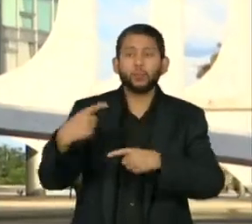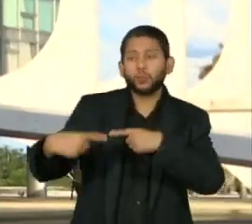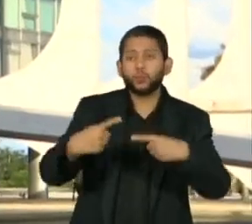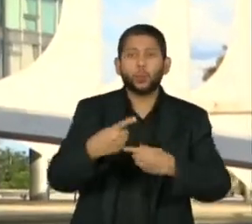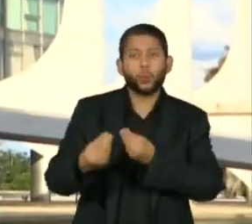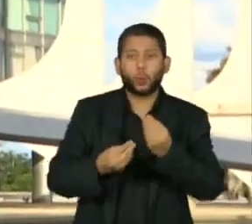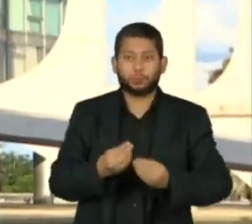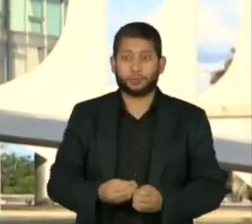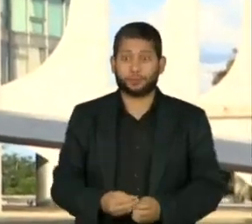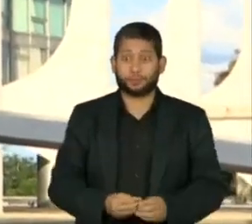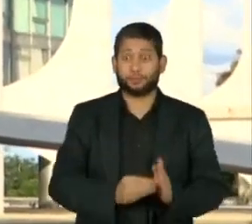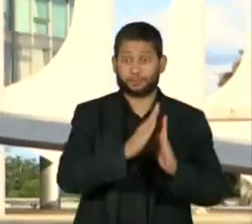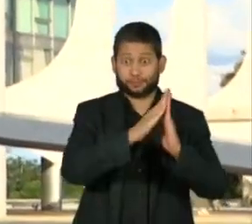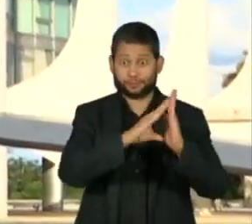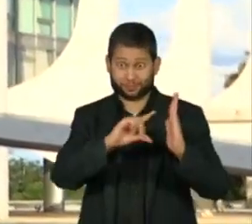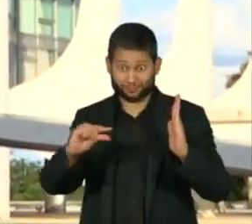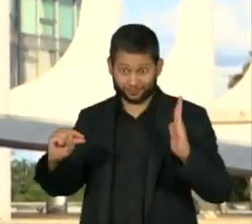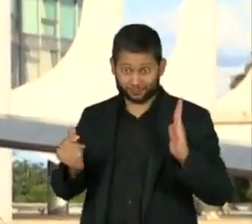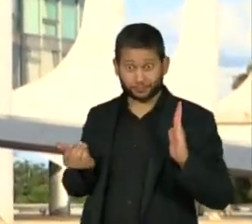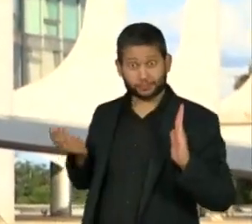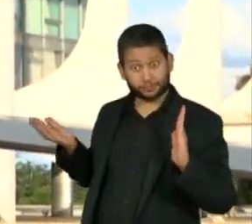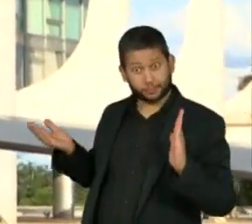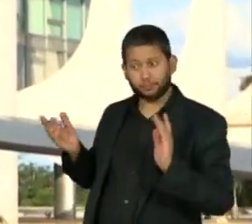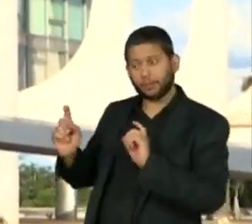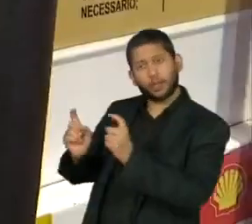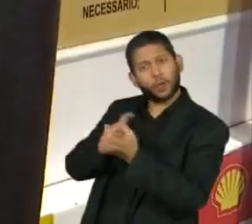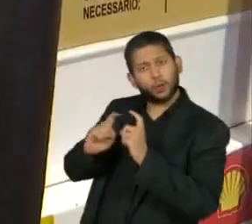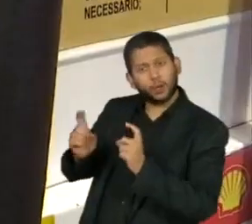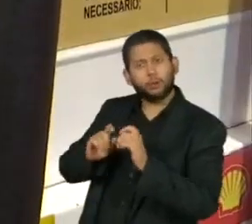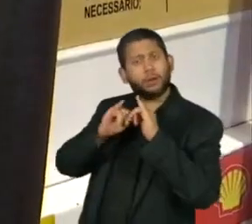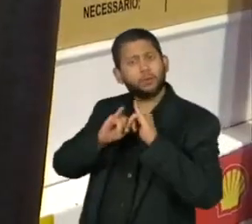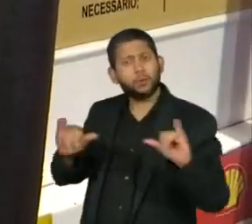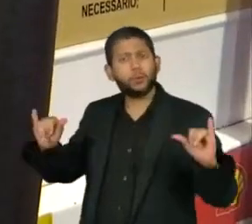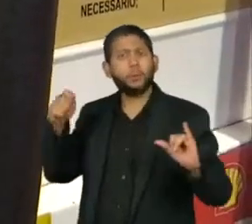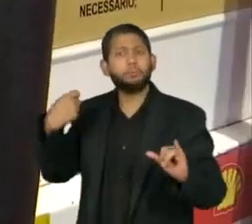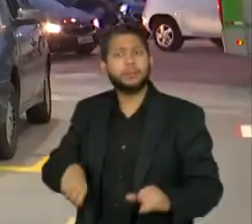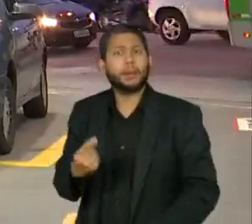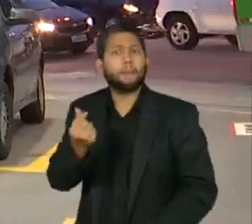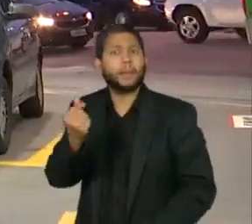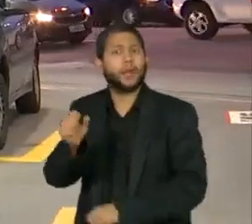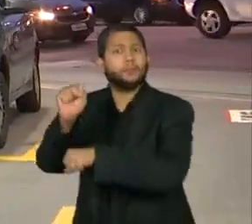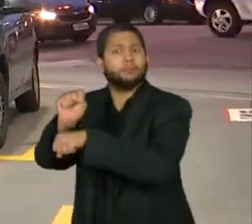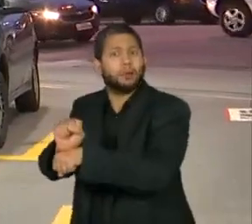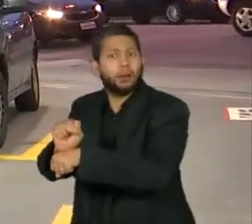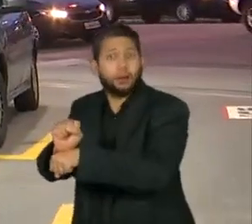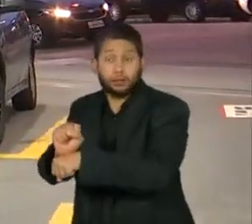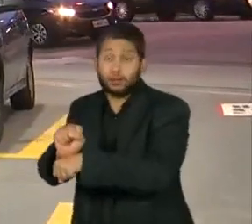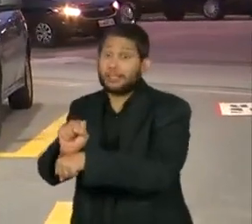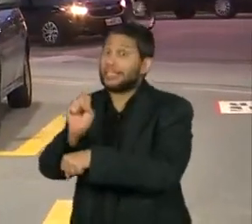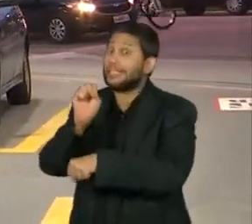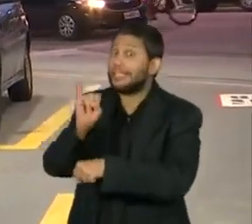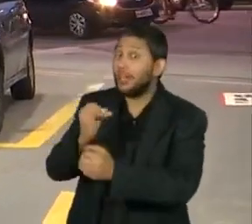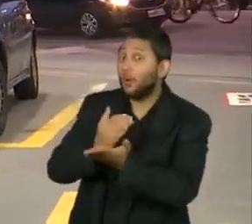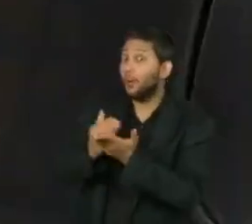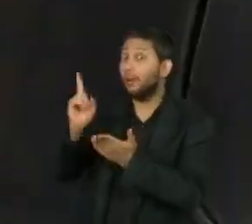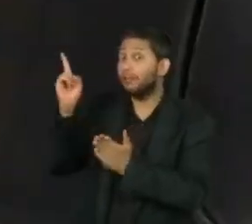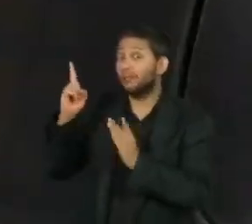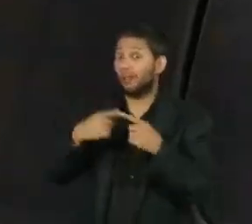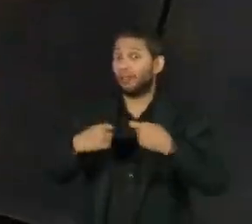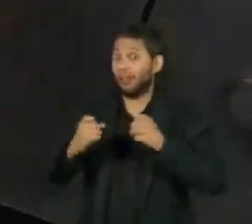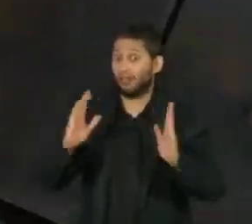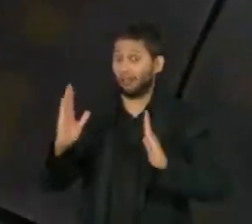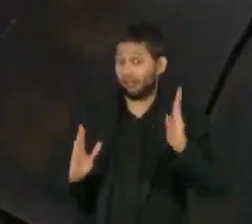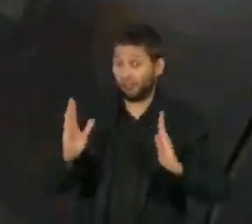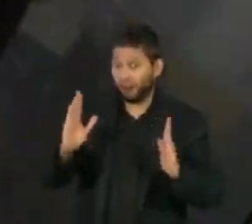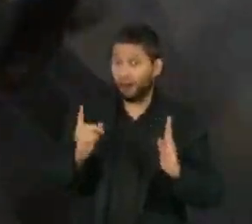O governo teria defendido a necessidade de congelamento de preços dos combustíveis enquanto durar a guerra na Ucrânia.